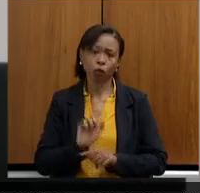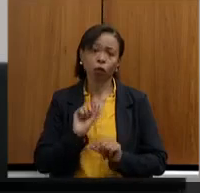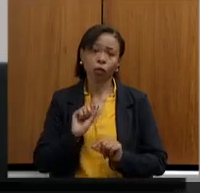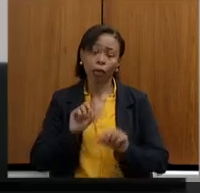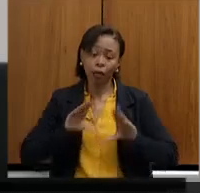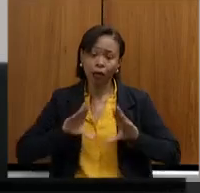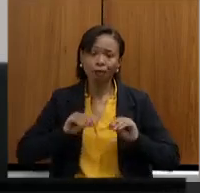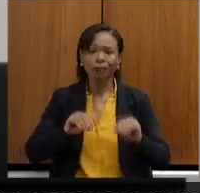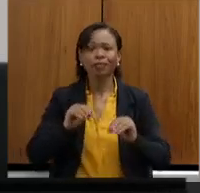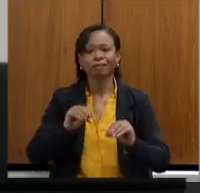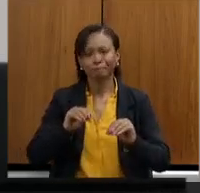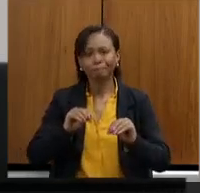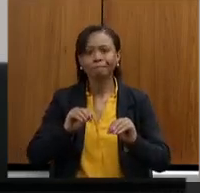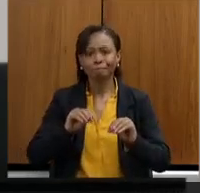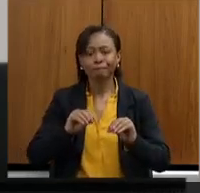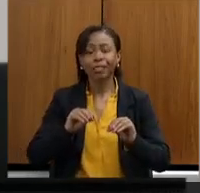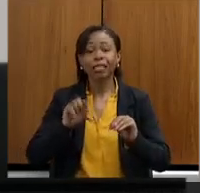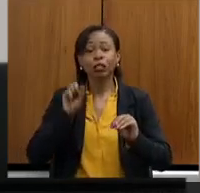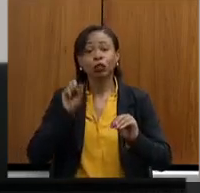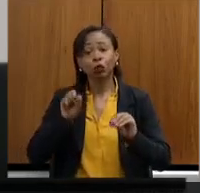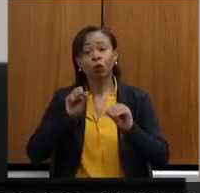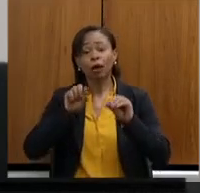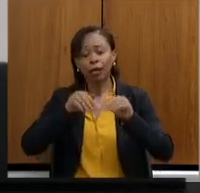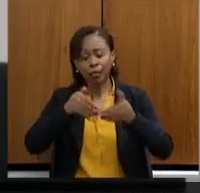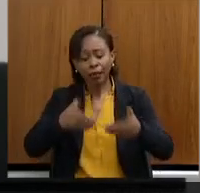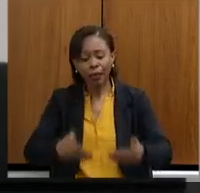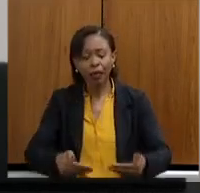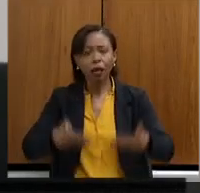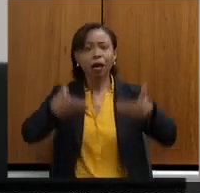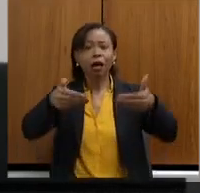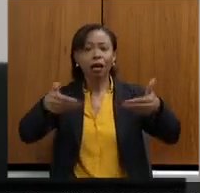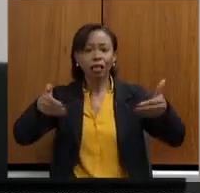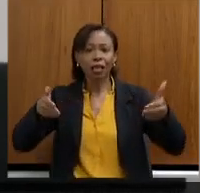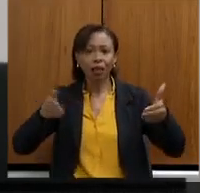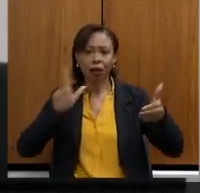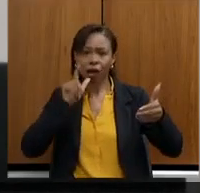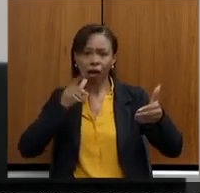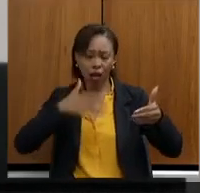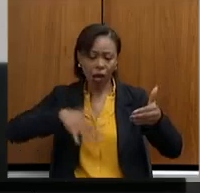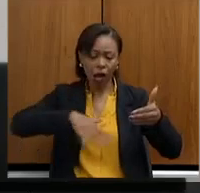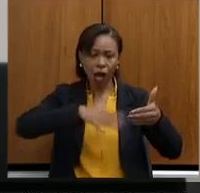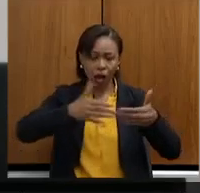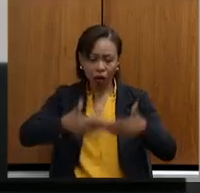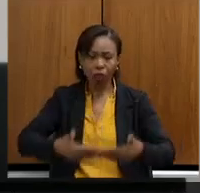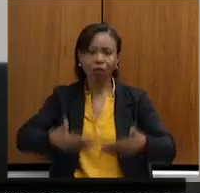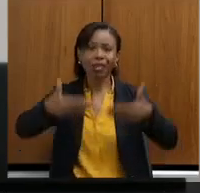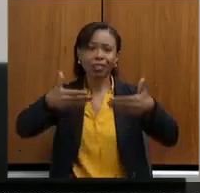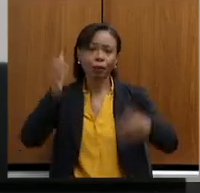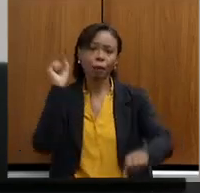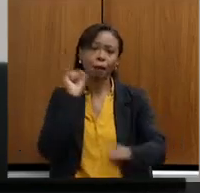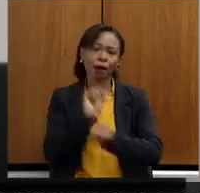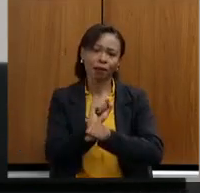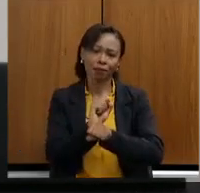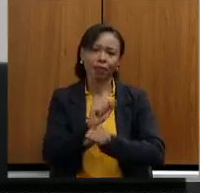direta nessas barragens e nesses processos, a suspensão dessas atividades. Então,